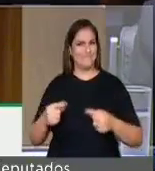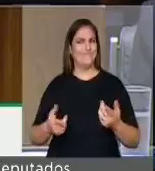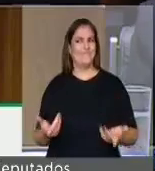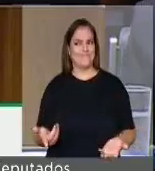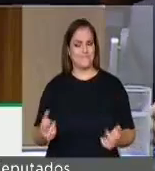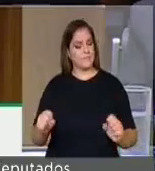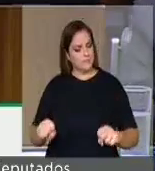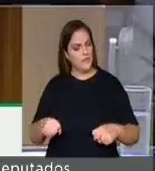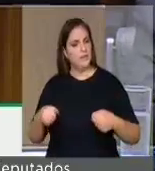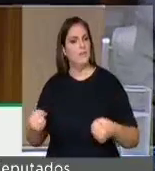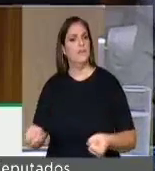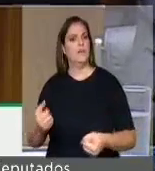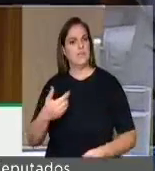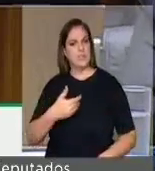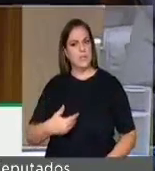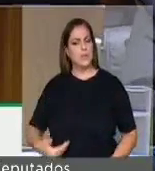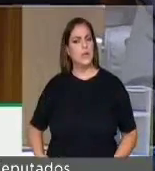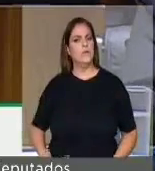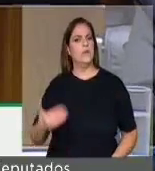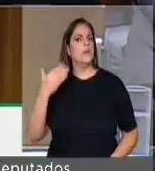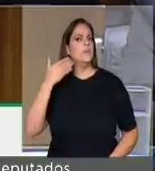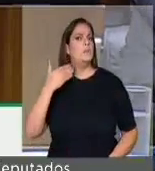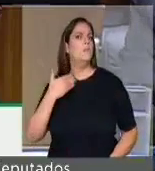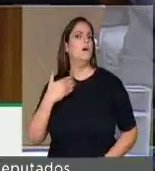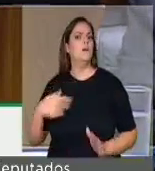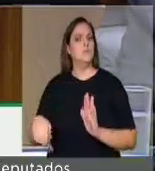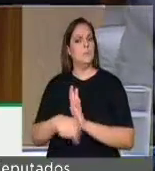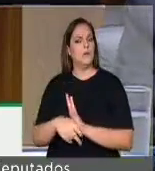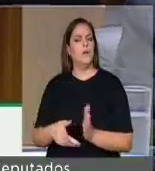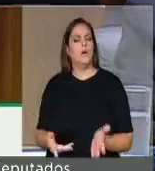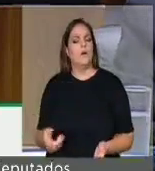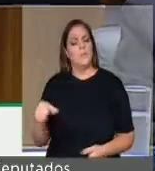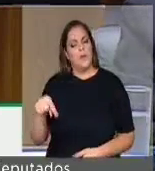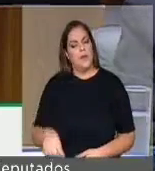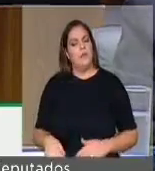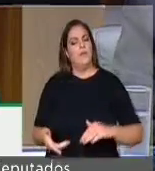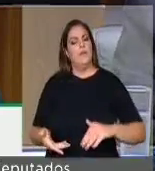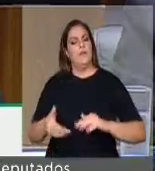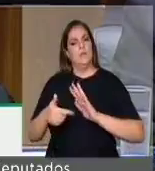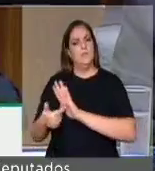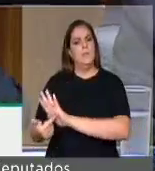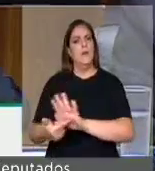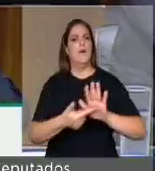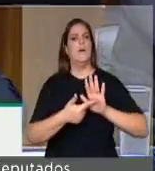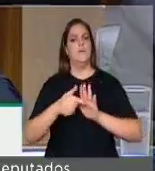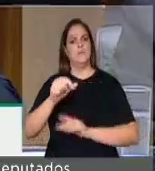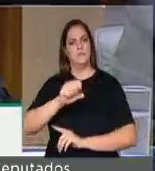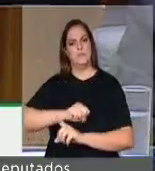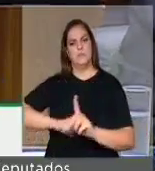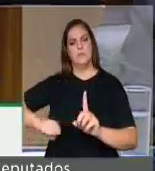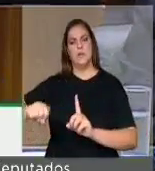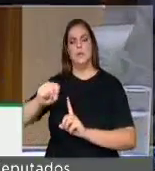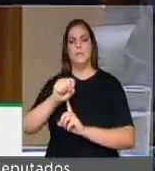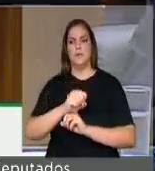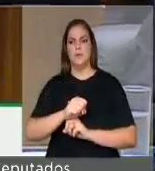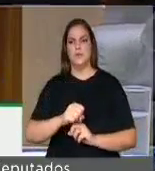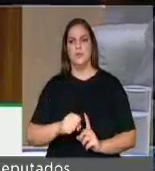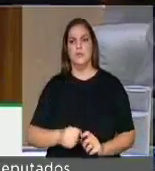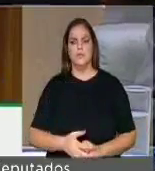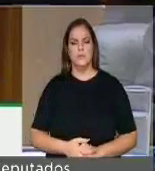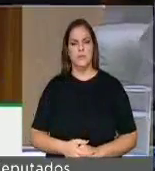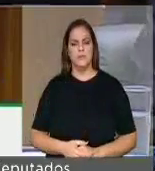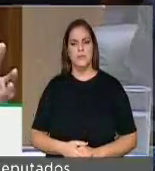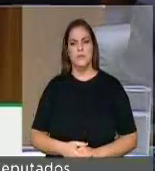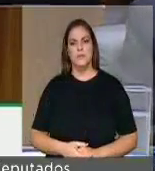dos bancos públicos aqui no Parlamento Brasileiro para que possa repercutir na sociedade, para que possa repercutir entre todos